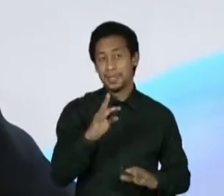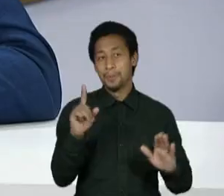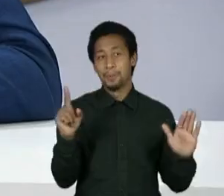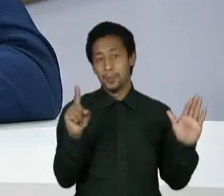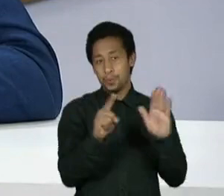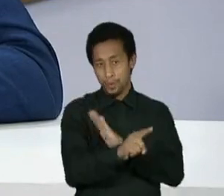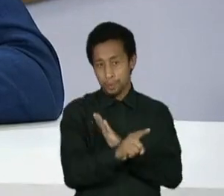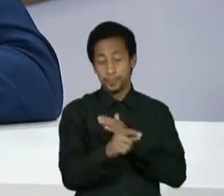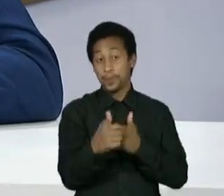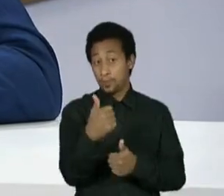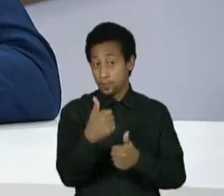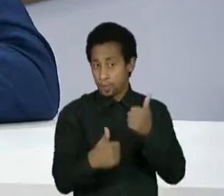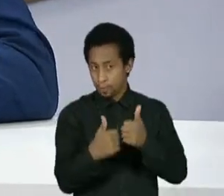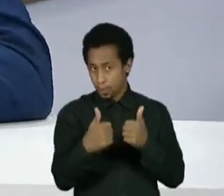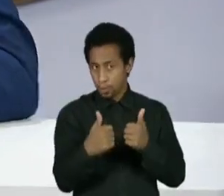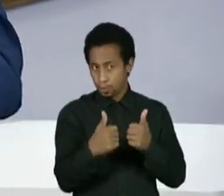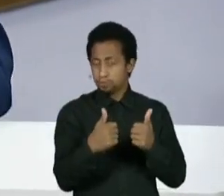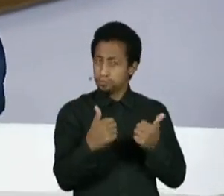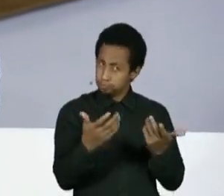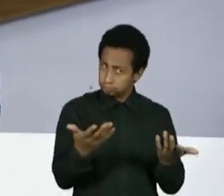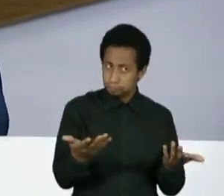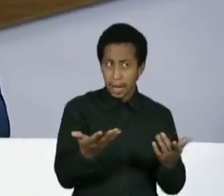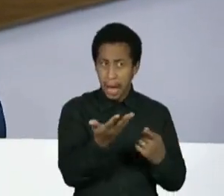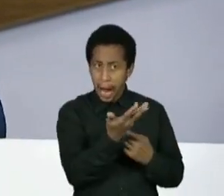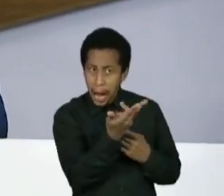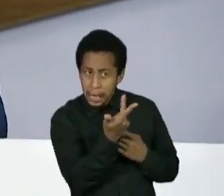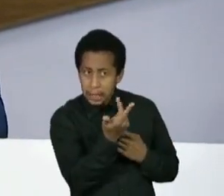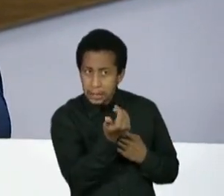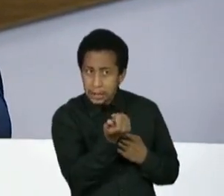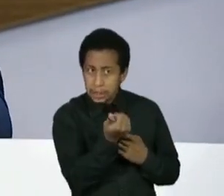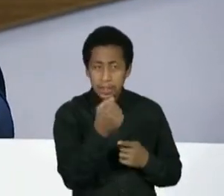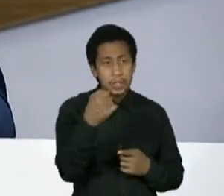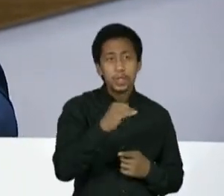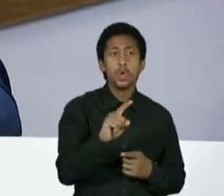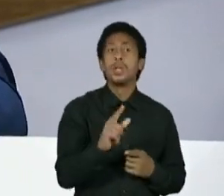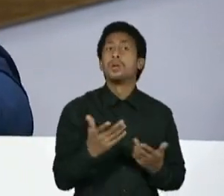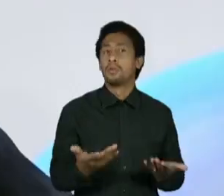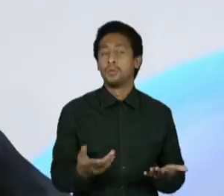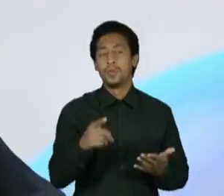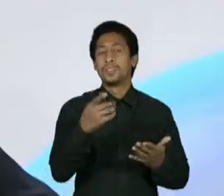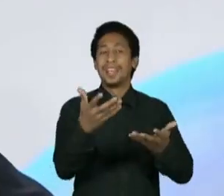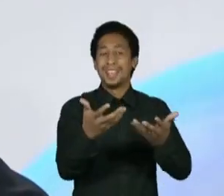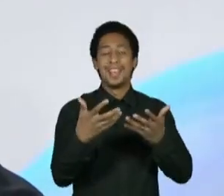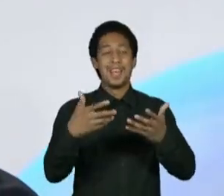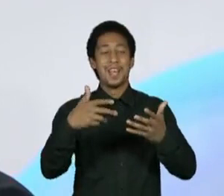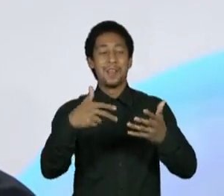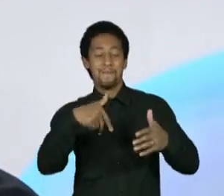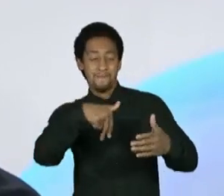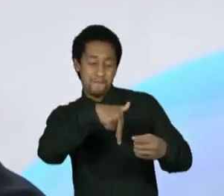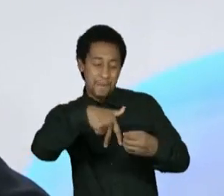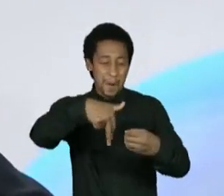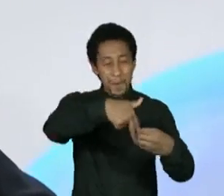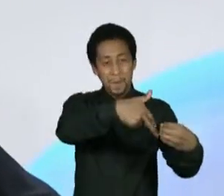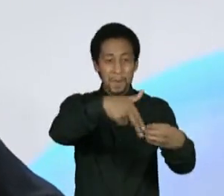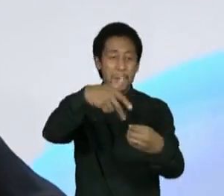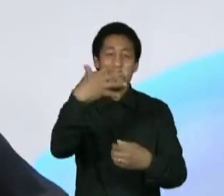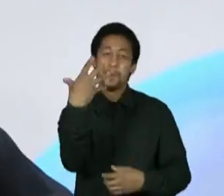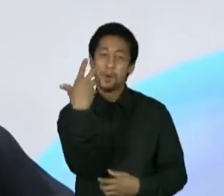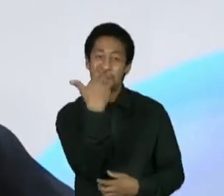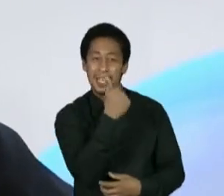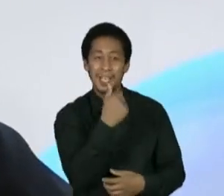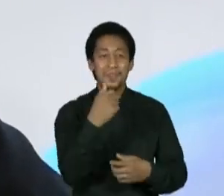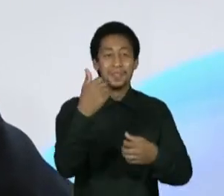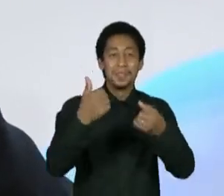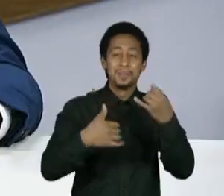Você considera futebol uma arte? Você que é tão cobrado a respeito dessa coisa de jogar bonito, e você falou agora há pouco quando contava a história do